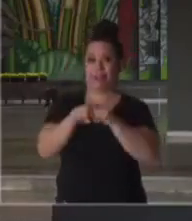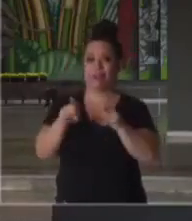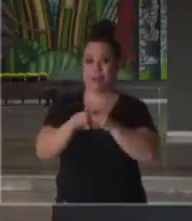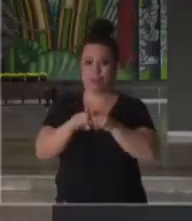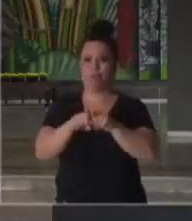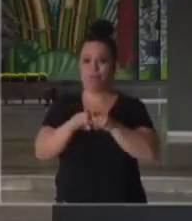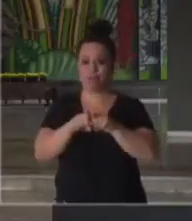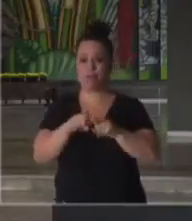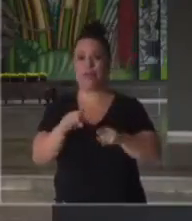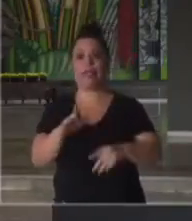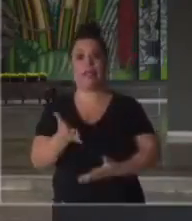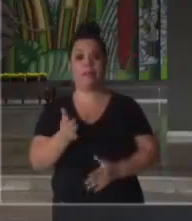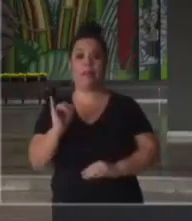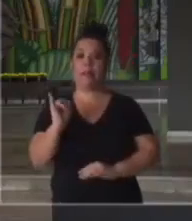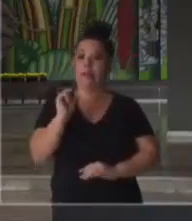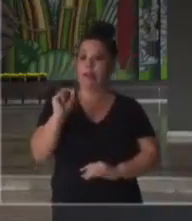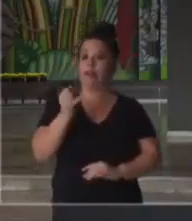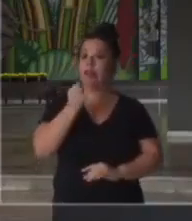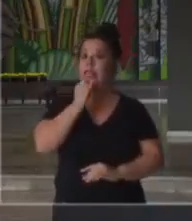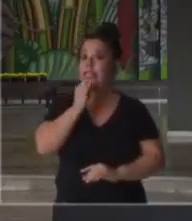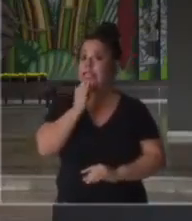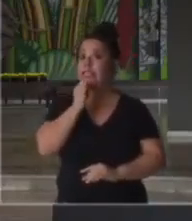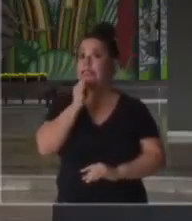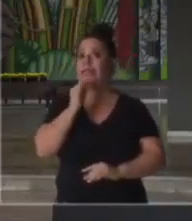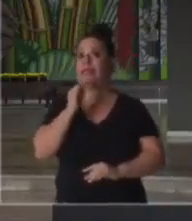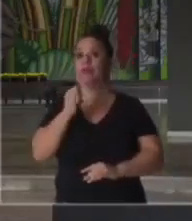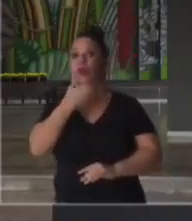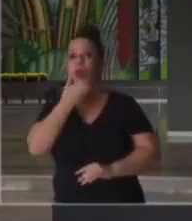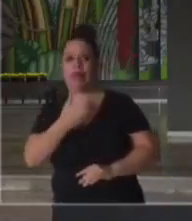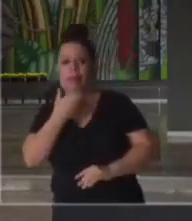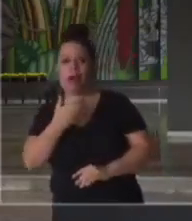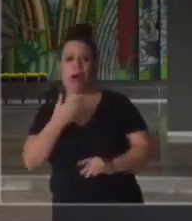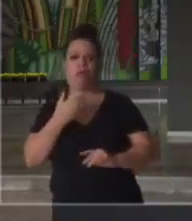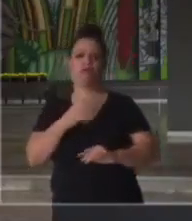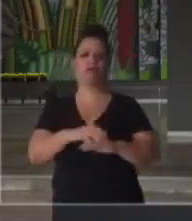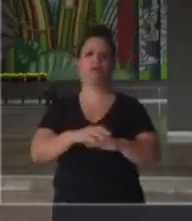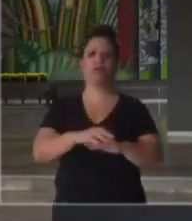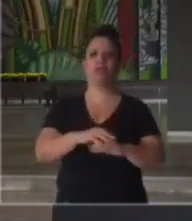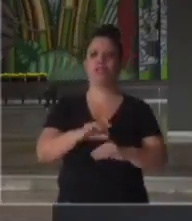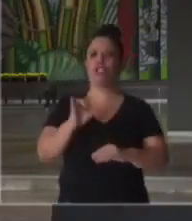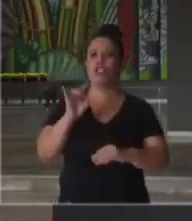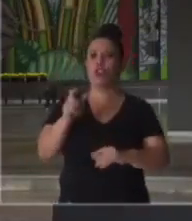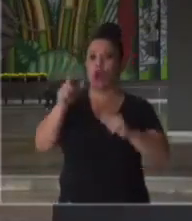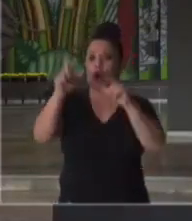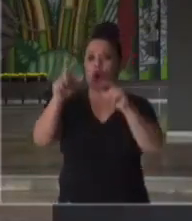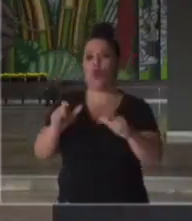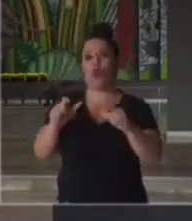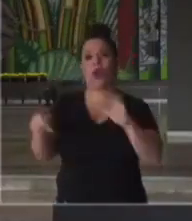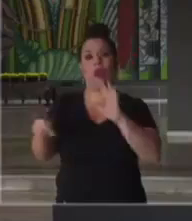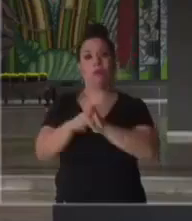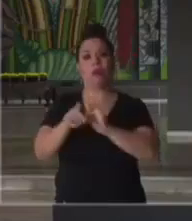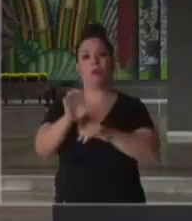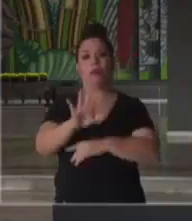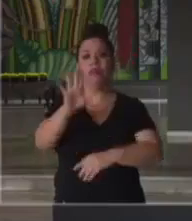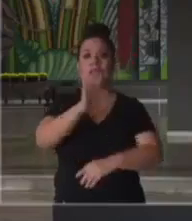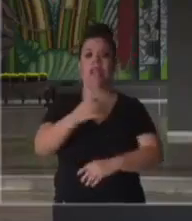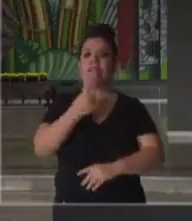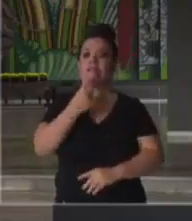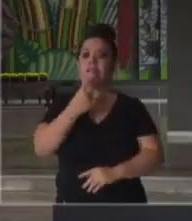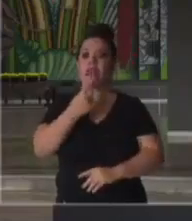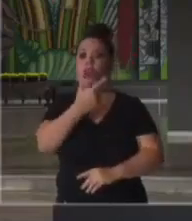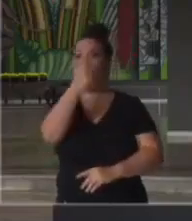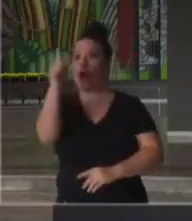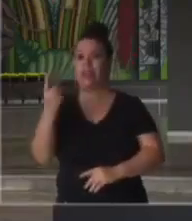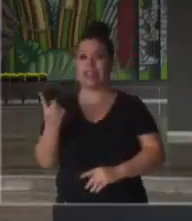por exemplo, no Natal, apenas uma região do Estado estava no vermelho, as outras